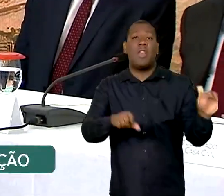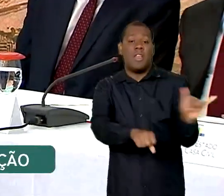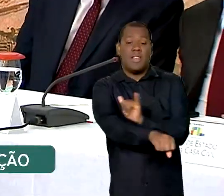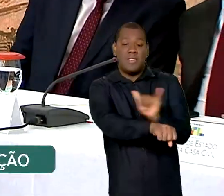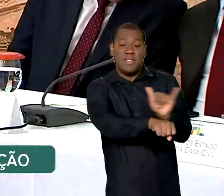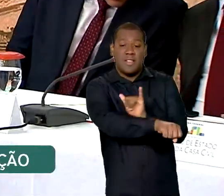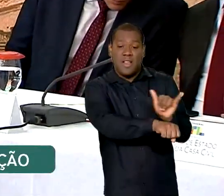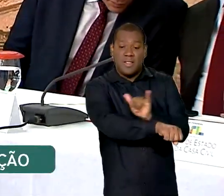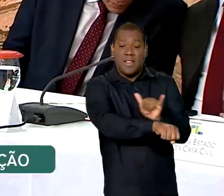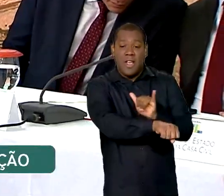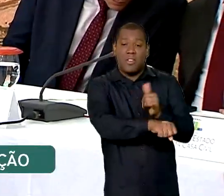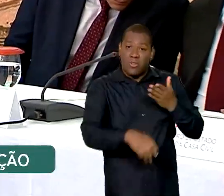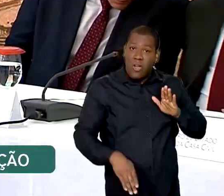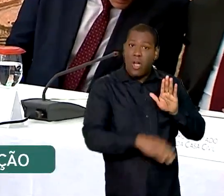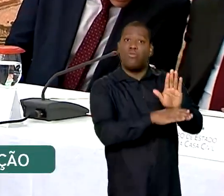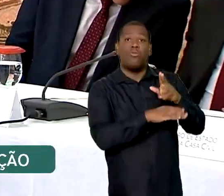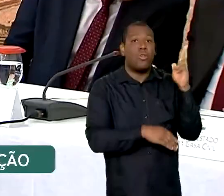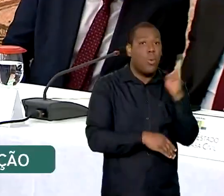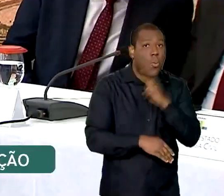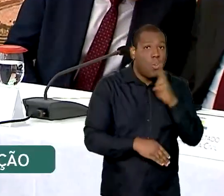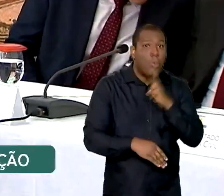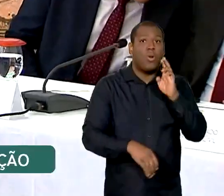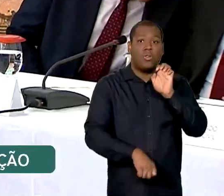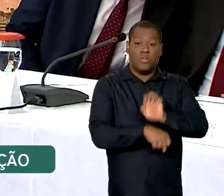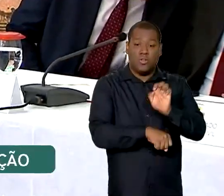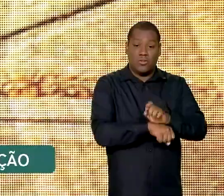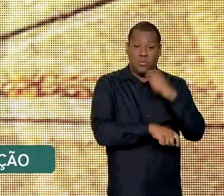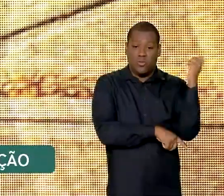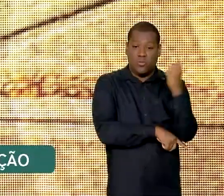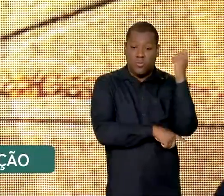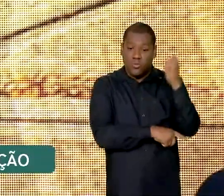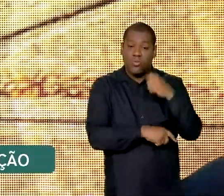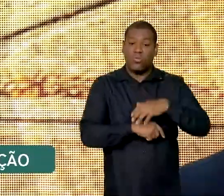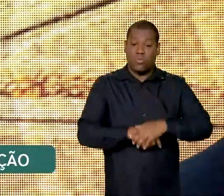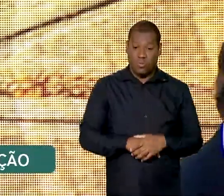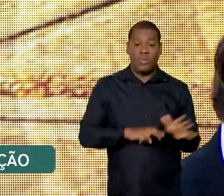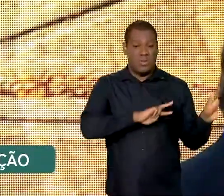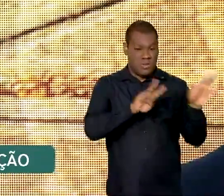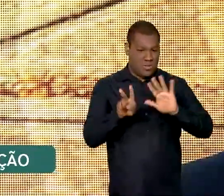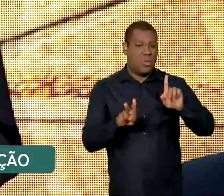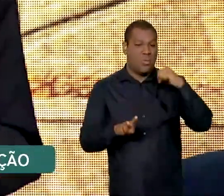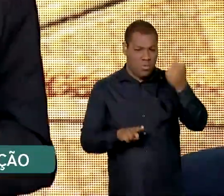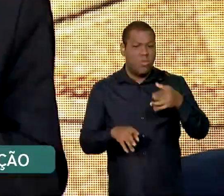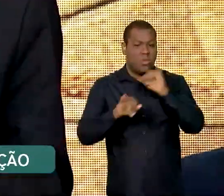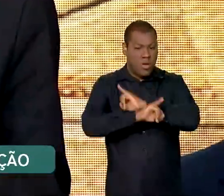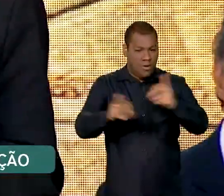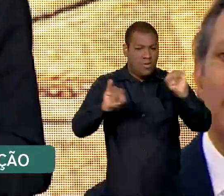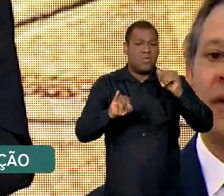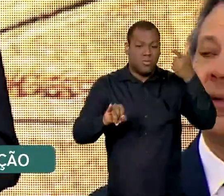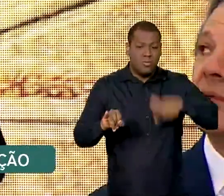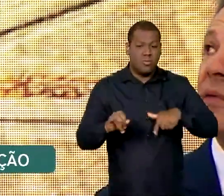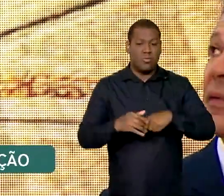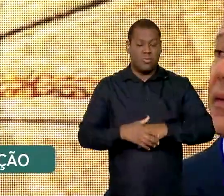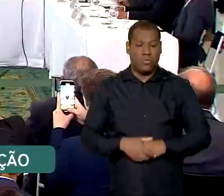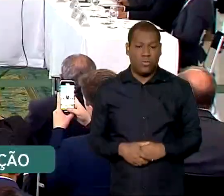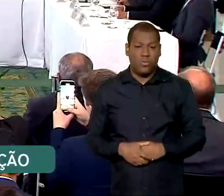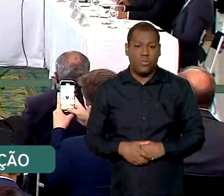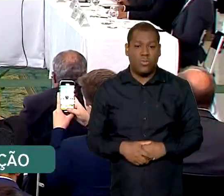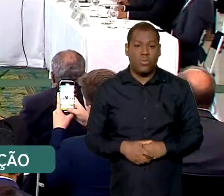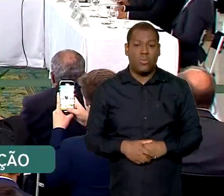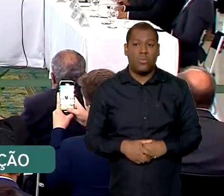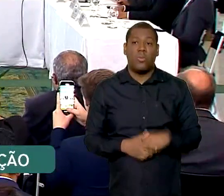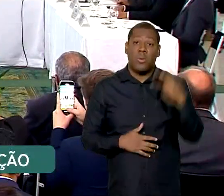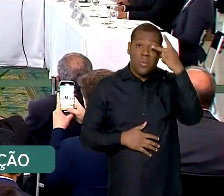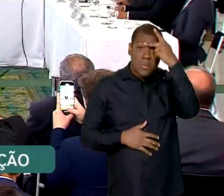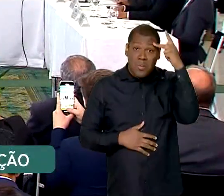para socorrer o Estado serão divulgadas nos próximos dias. Ele frisou que a dimensão das perdas só